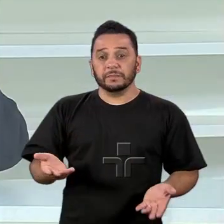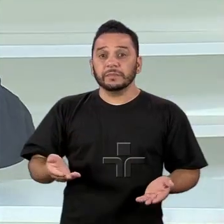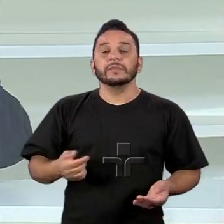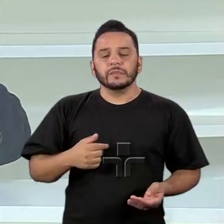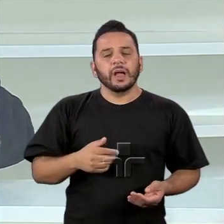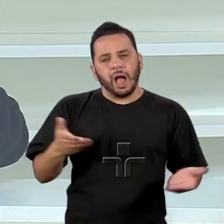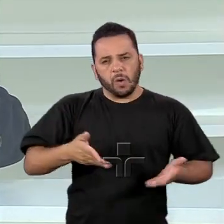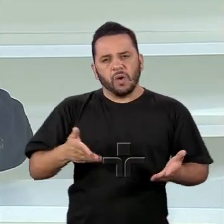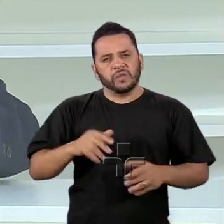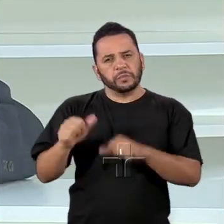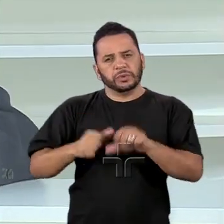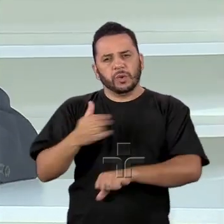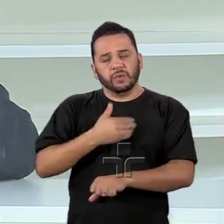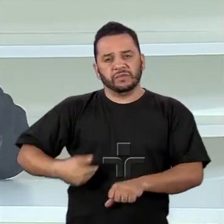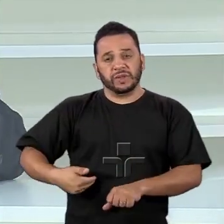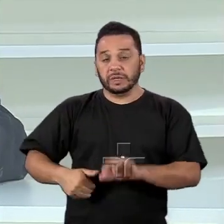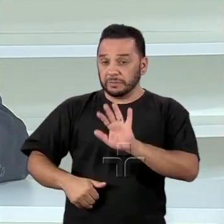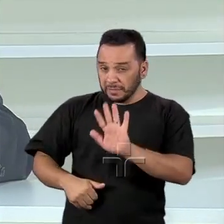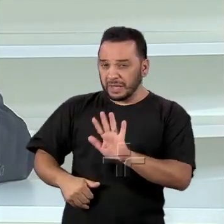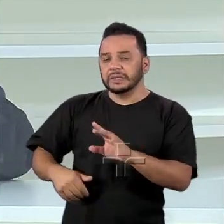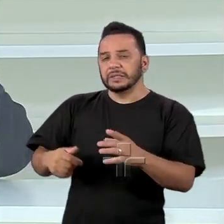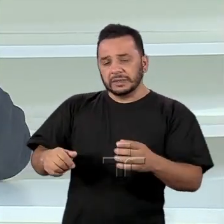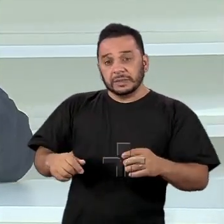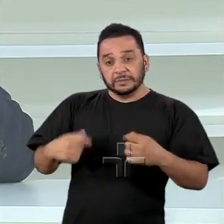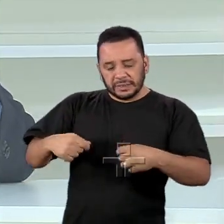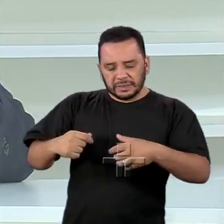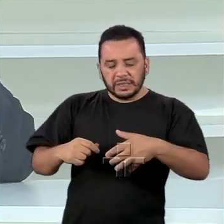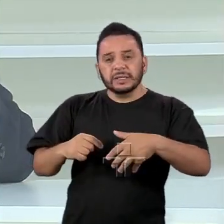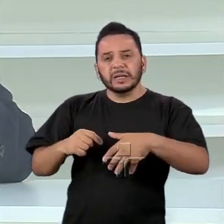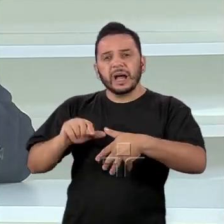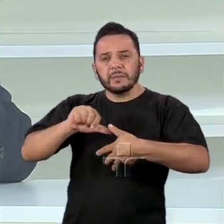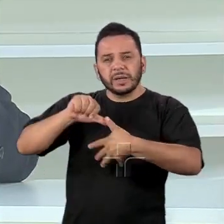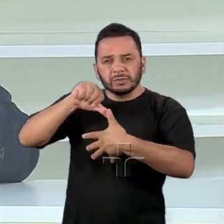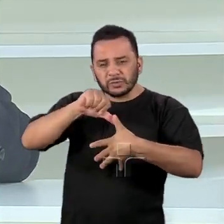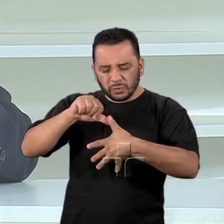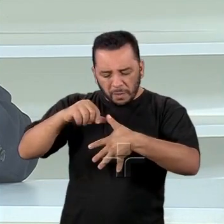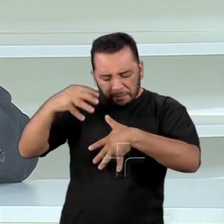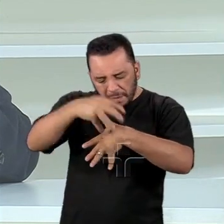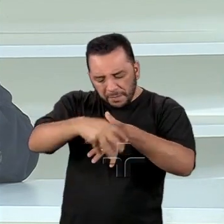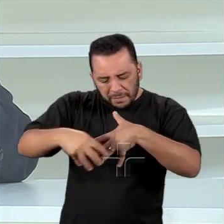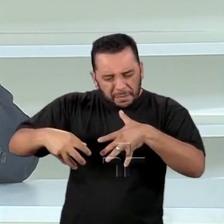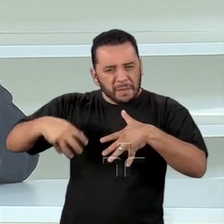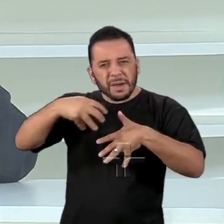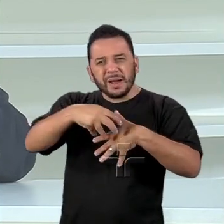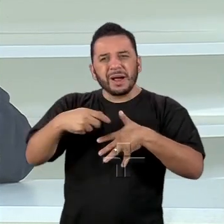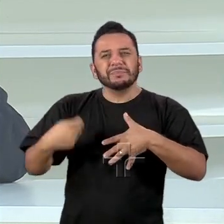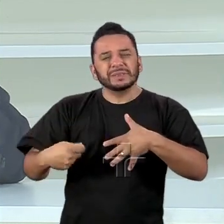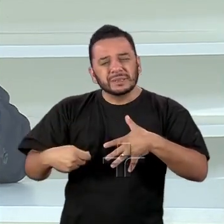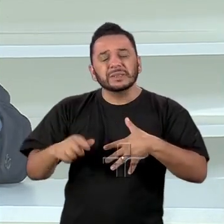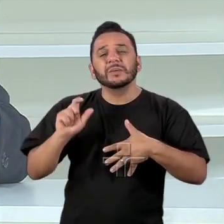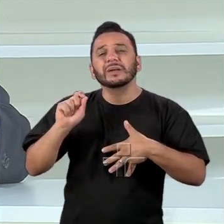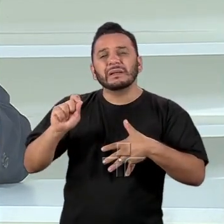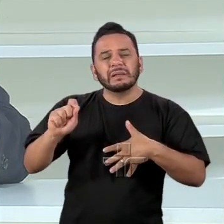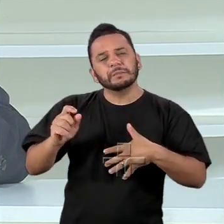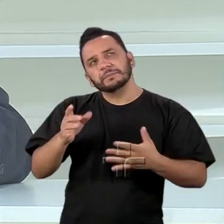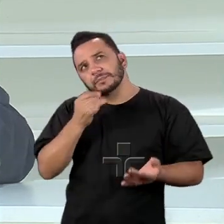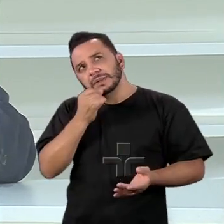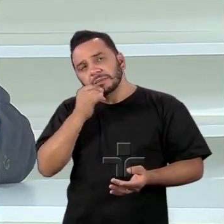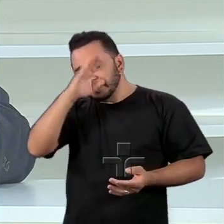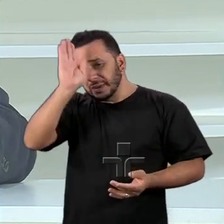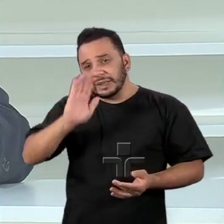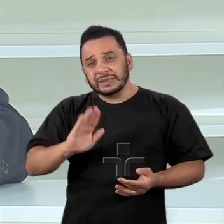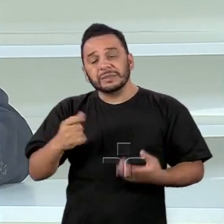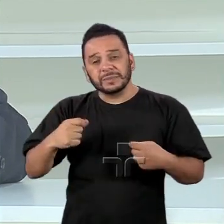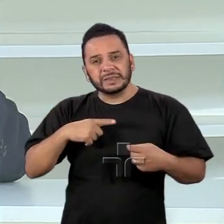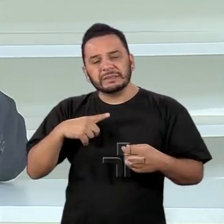nessa questão do regionalismo, é importante o Brasil ter uma iniciativa, por exemplo, como se